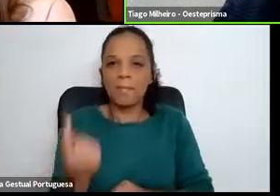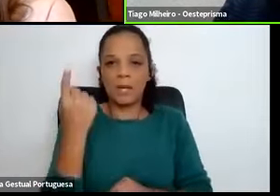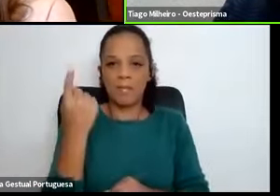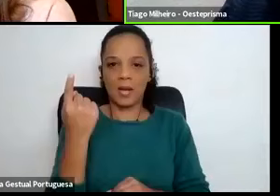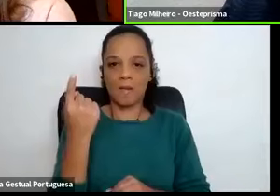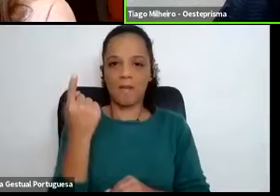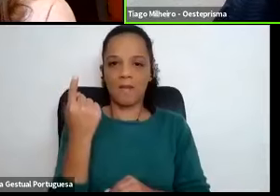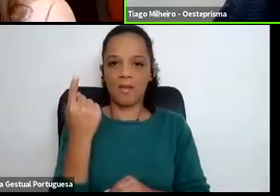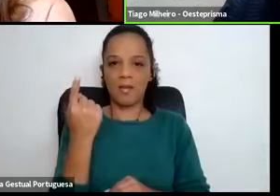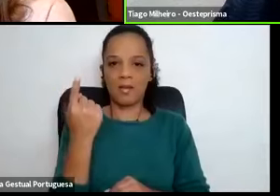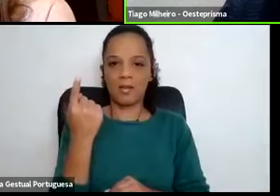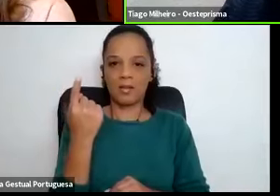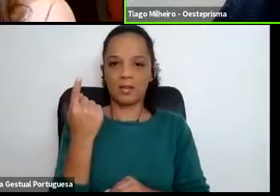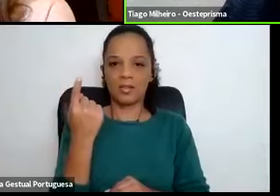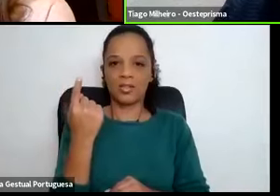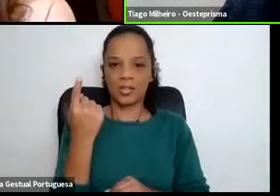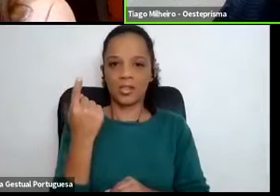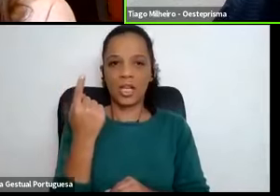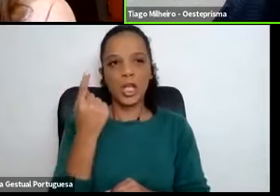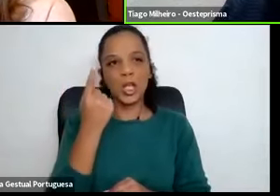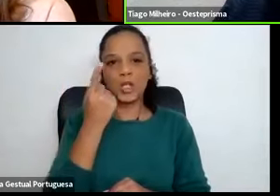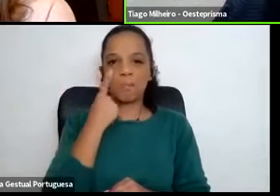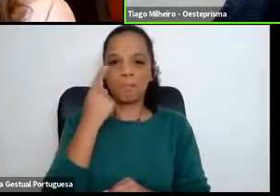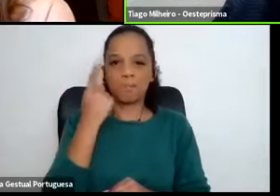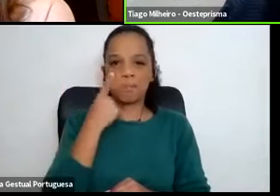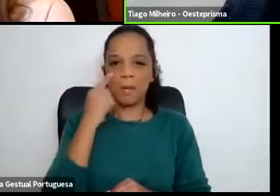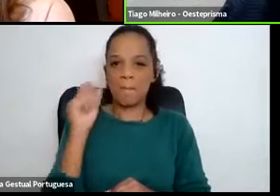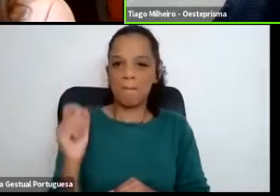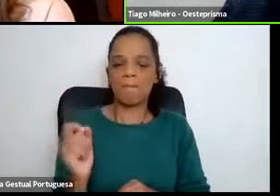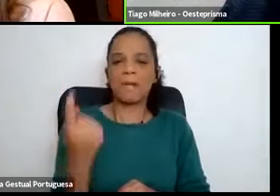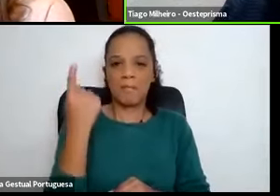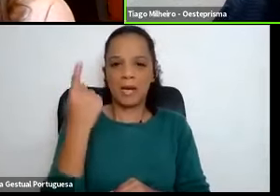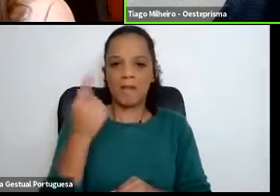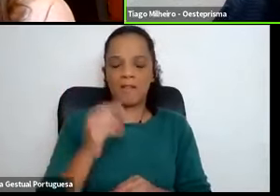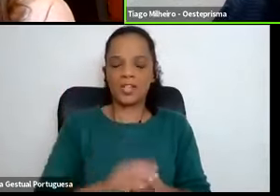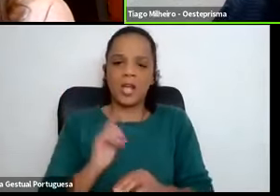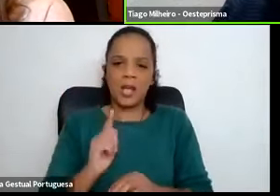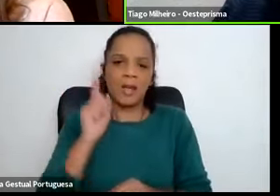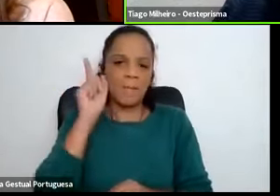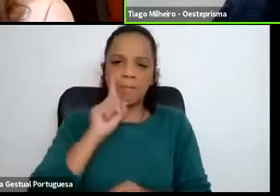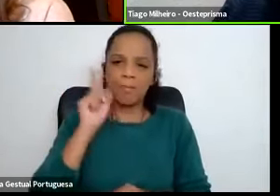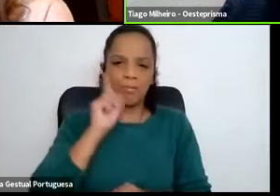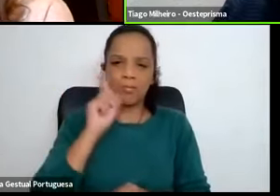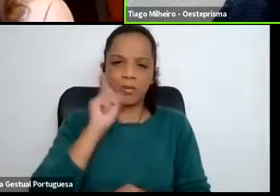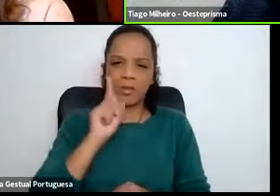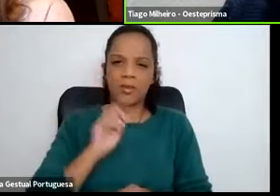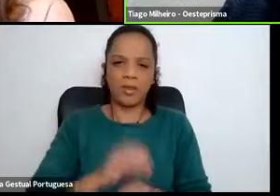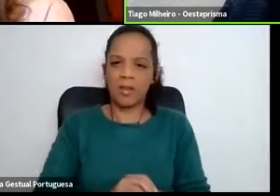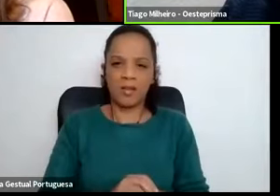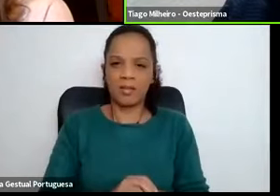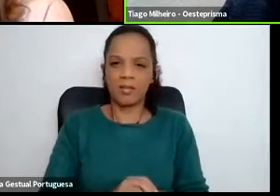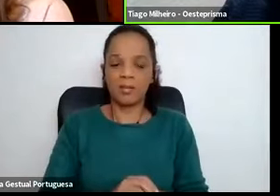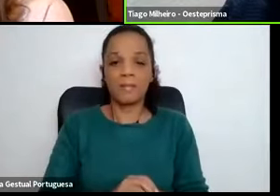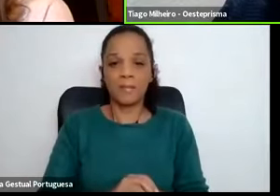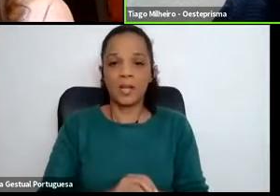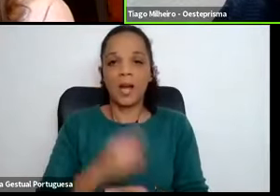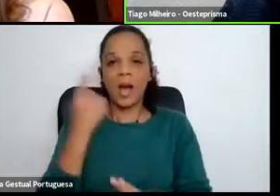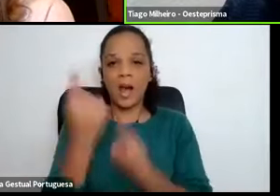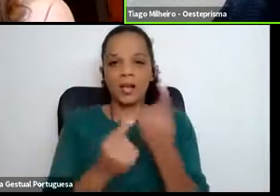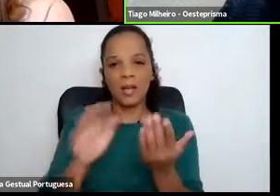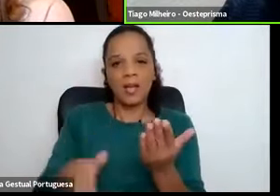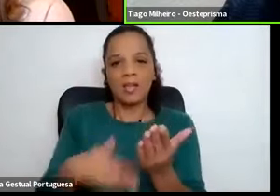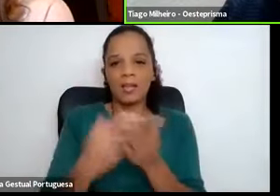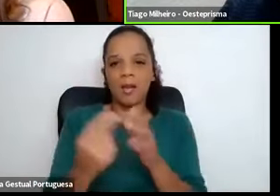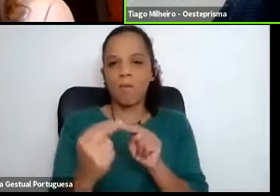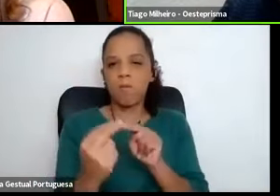primeira experiência, é, sem dúvida, muito importante ter alguém que consiga fazer bem a